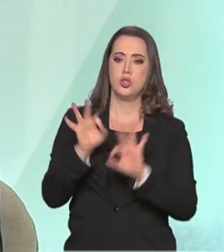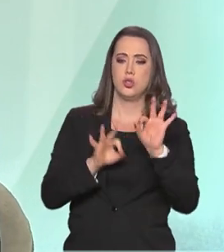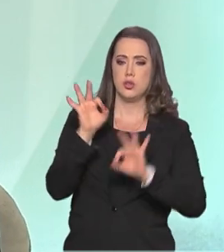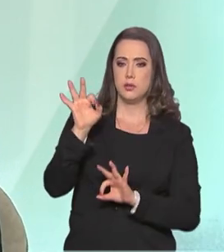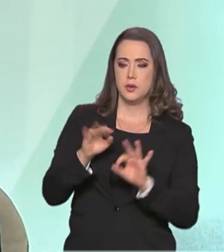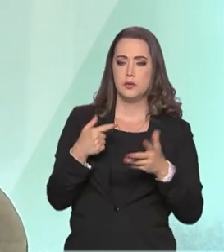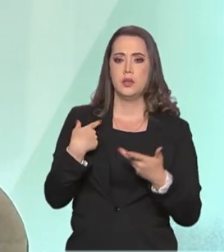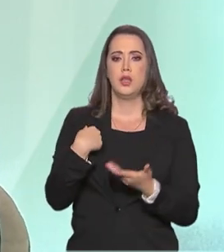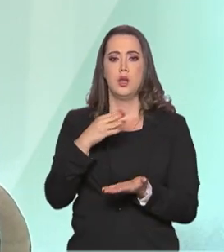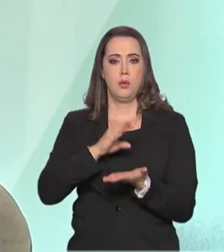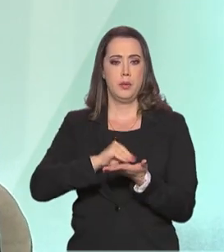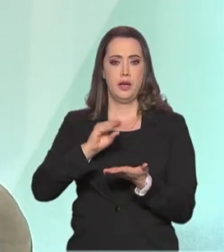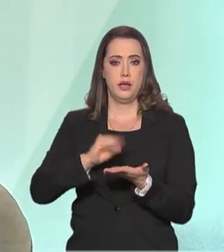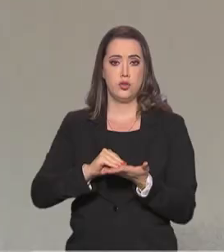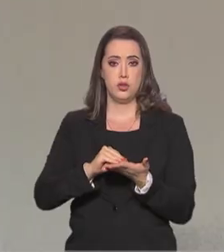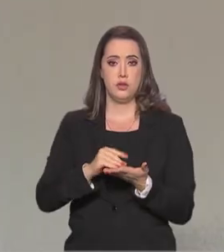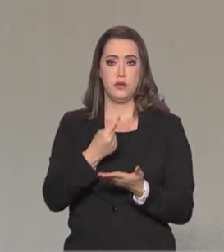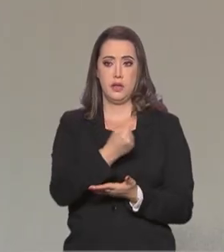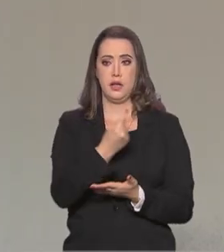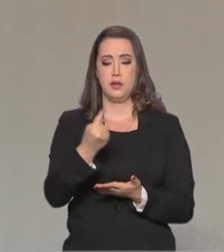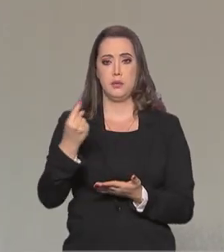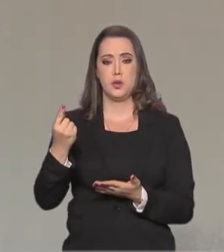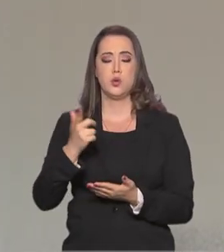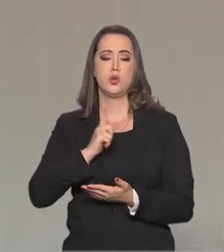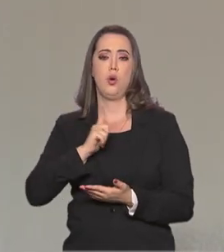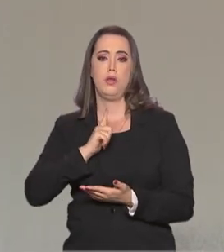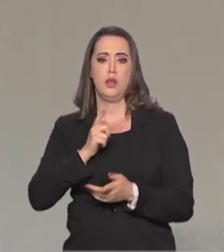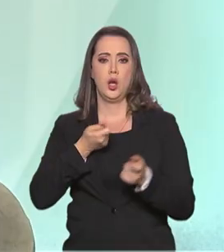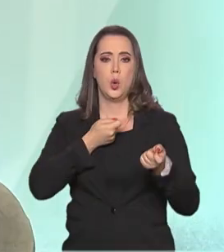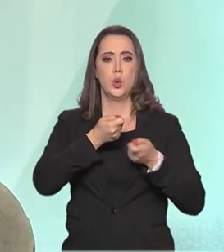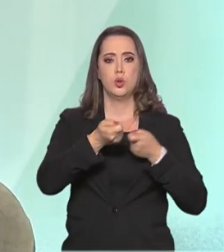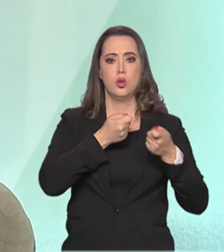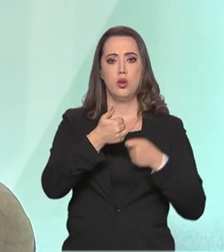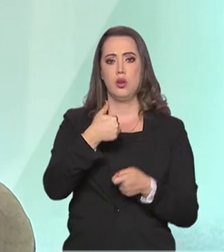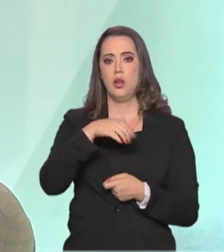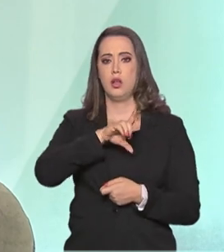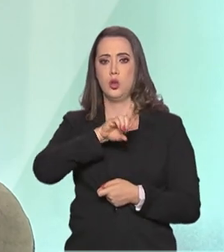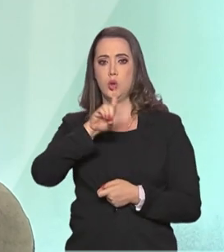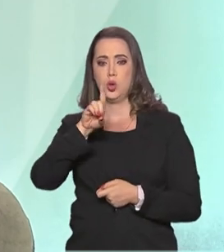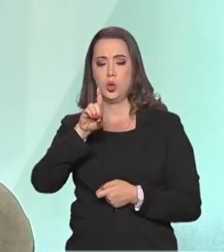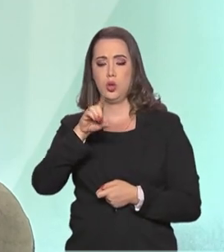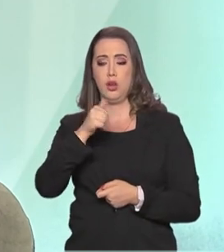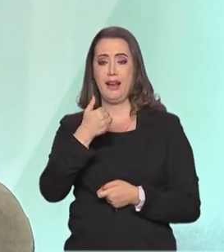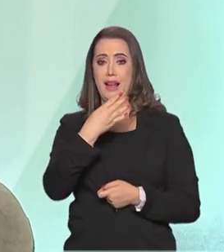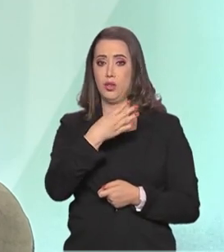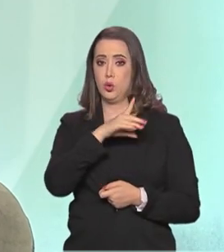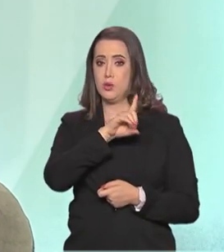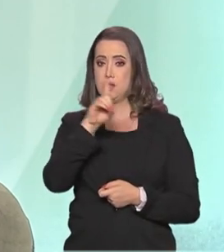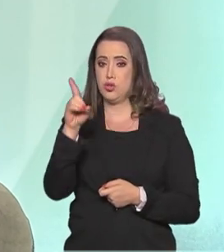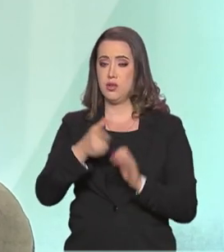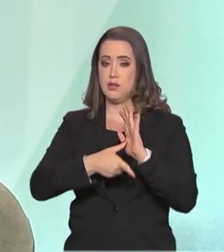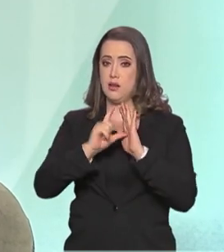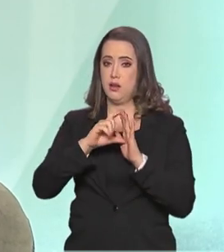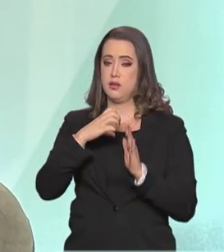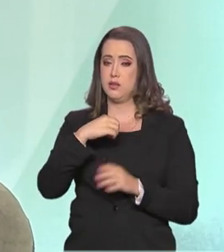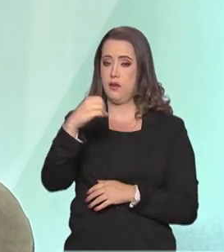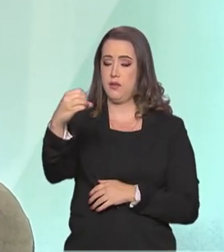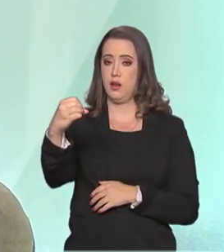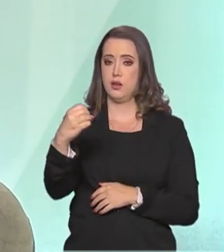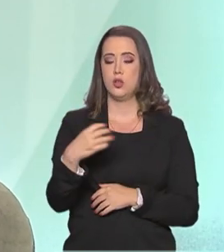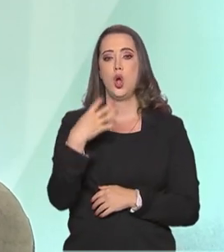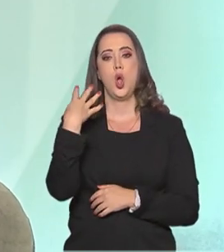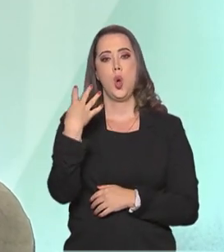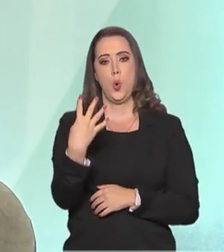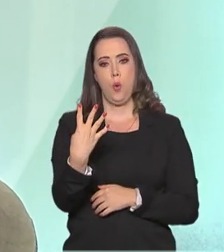aplicativo que cada integrante da missão recebe, é controlado 14 dias antes da viagem, é feito 4